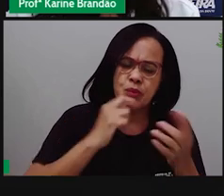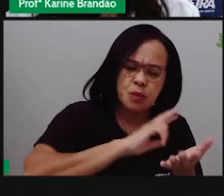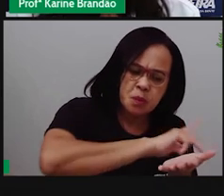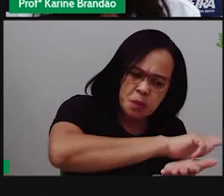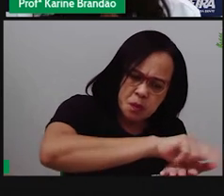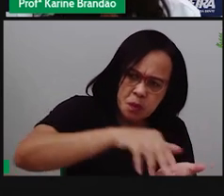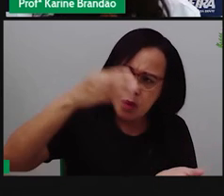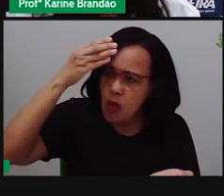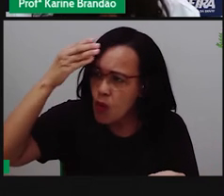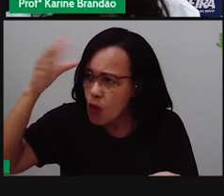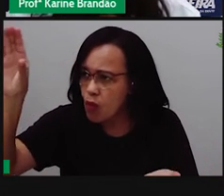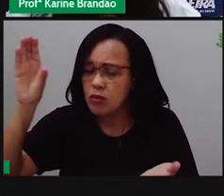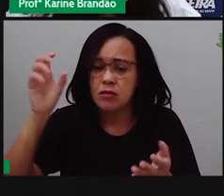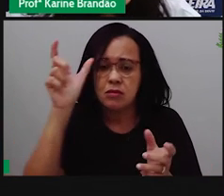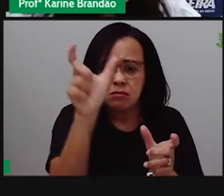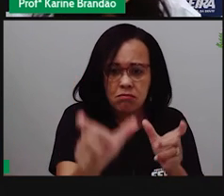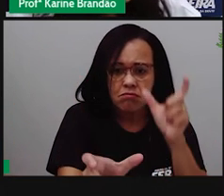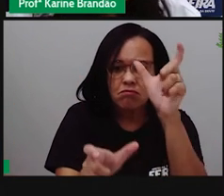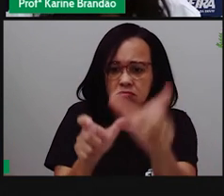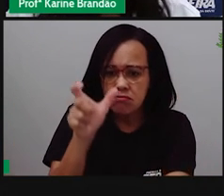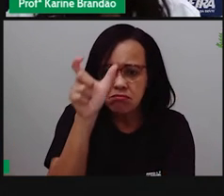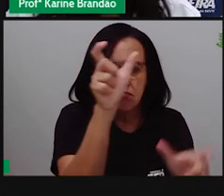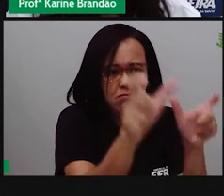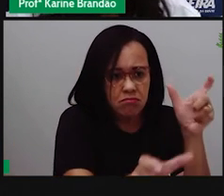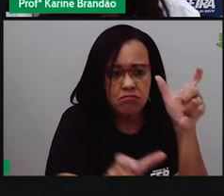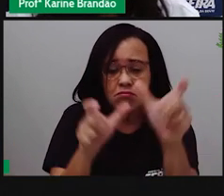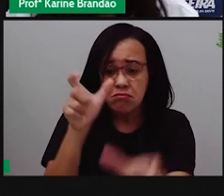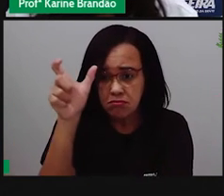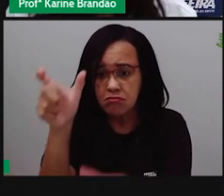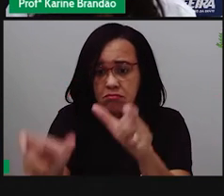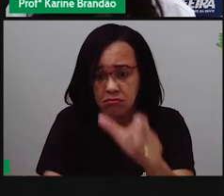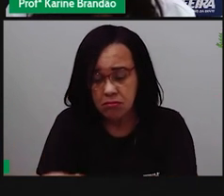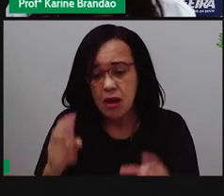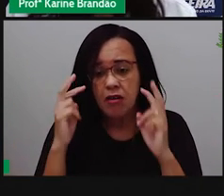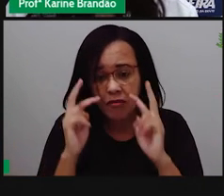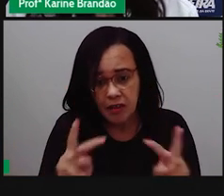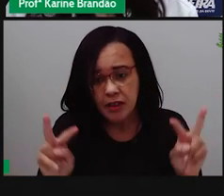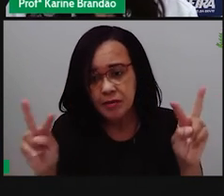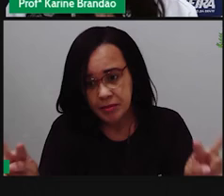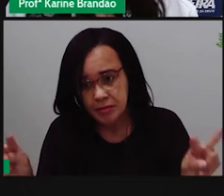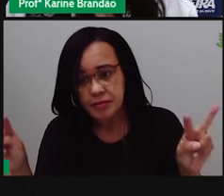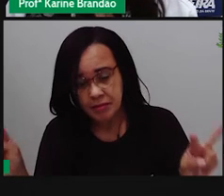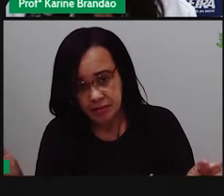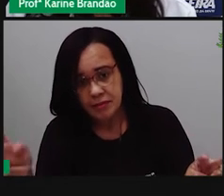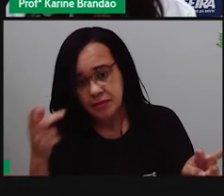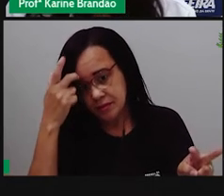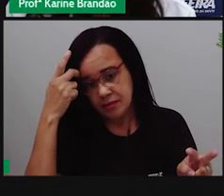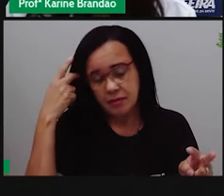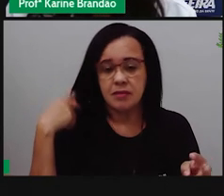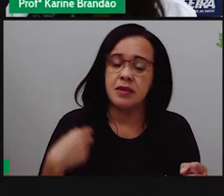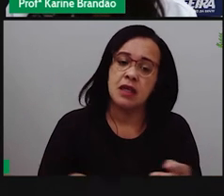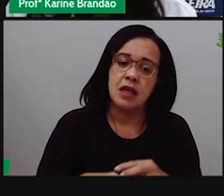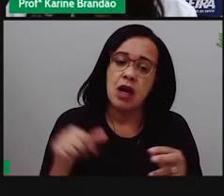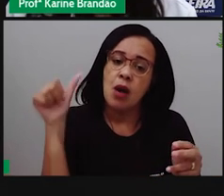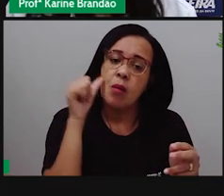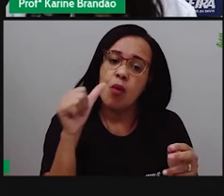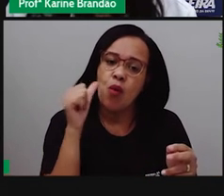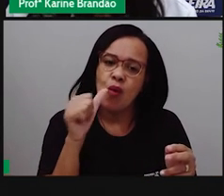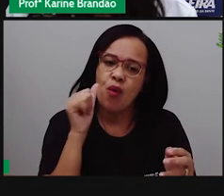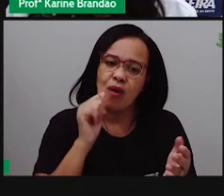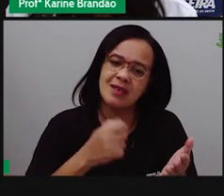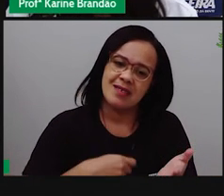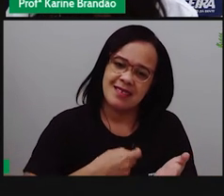aqui essa imagem do quadro dos operários, de Cacila do Amaral, que ela fala sobre